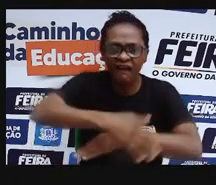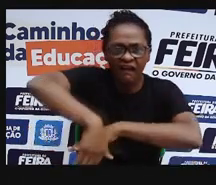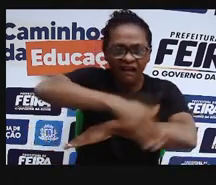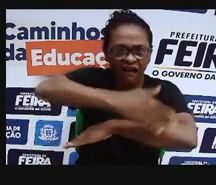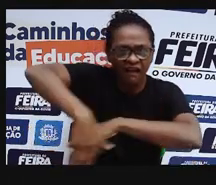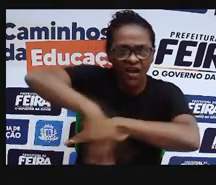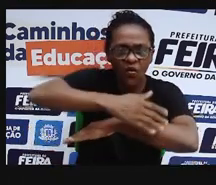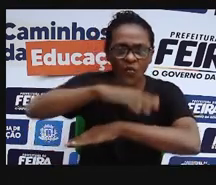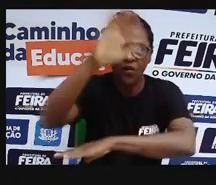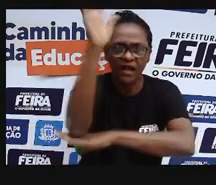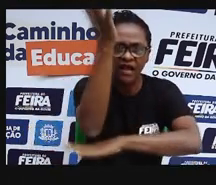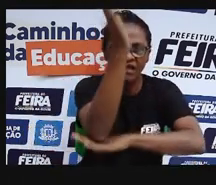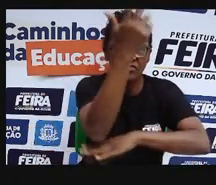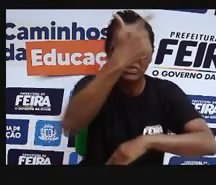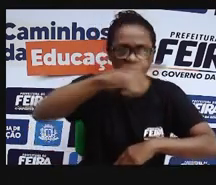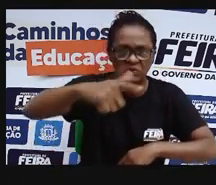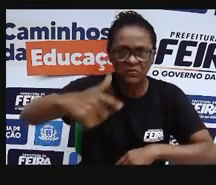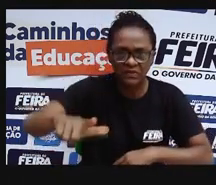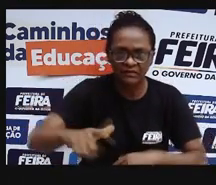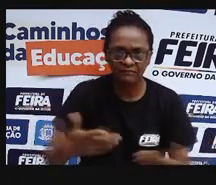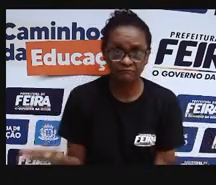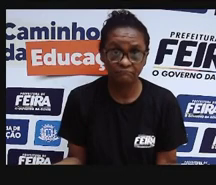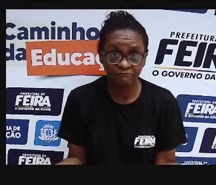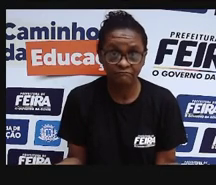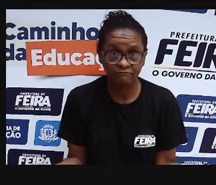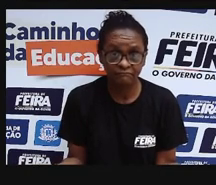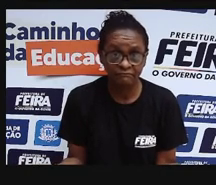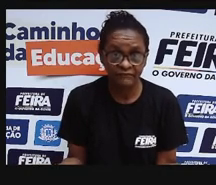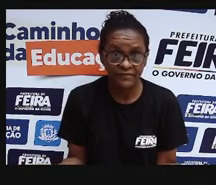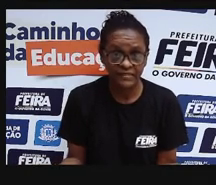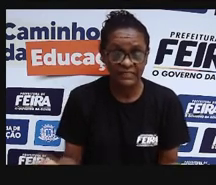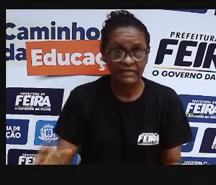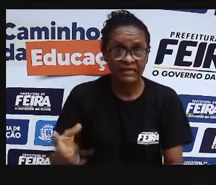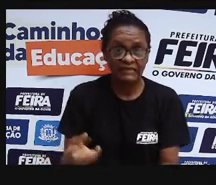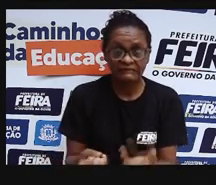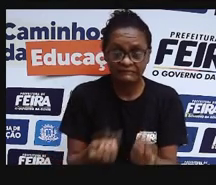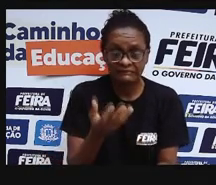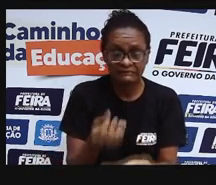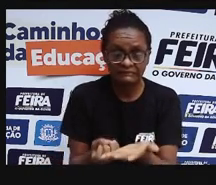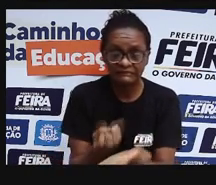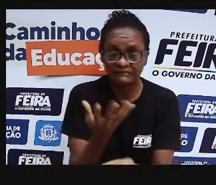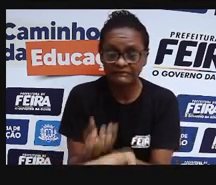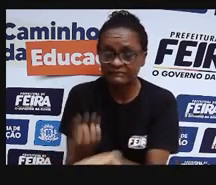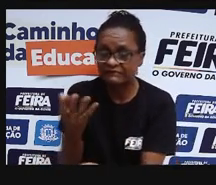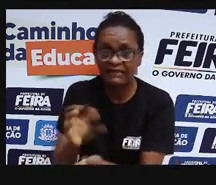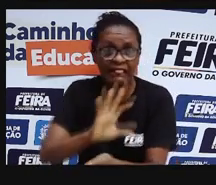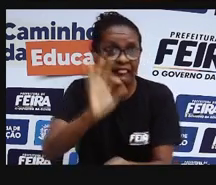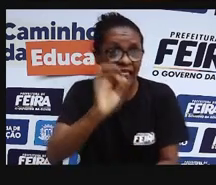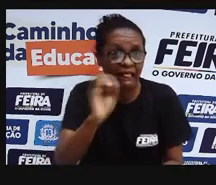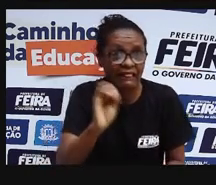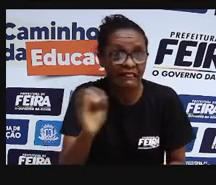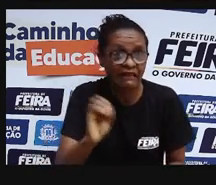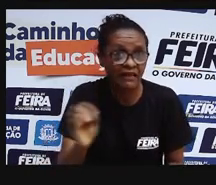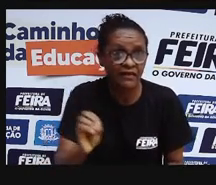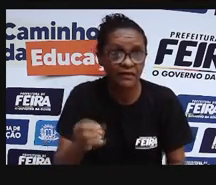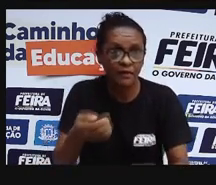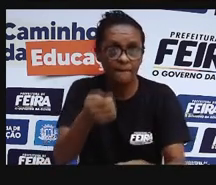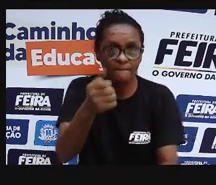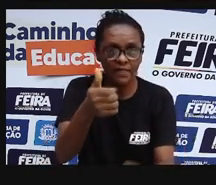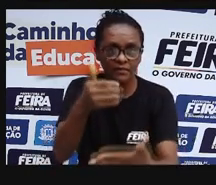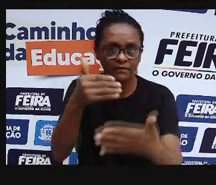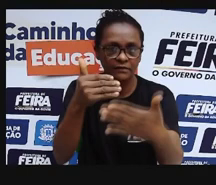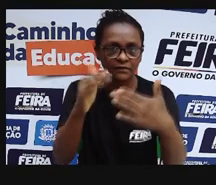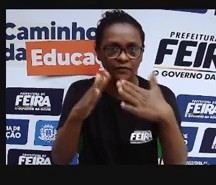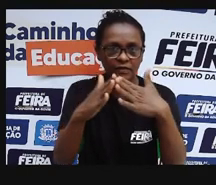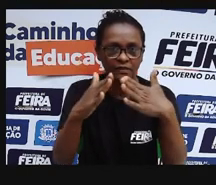não tem uma árvore, né? Se não tem espaços verdes, se próximo à minha casa ou próximo